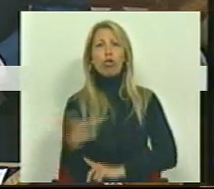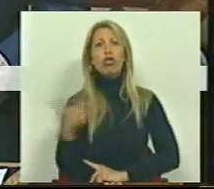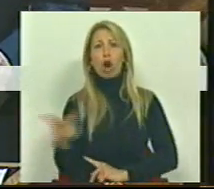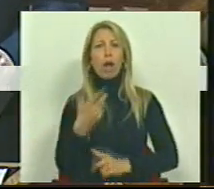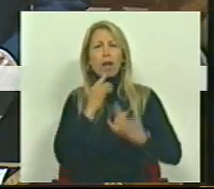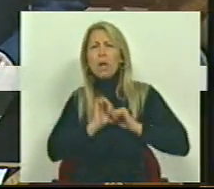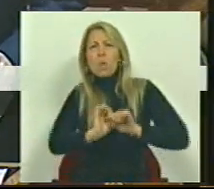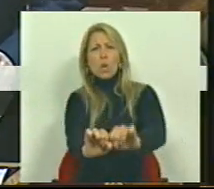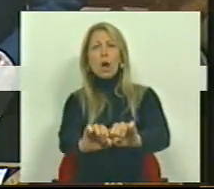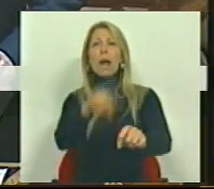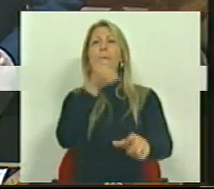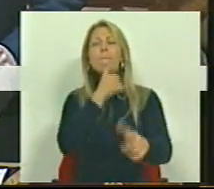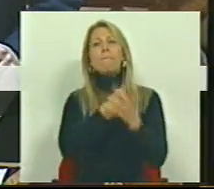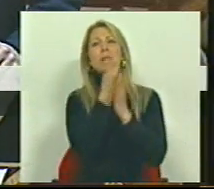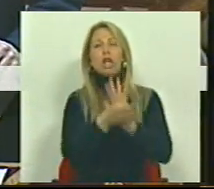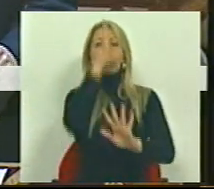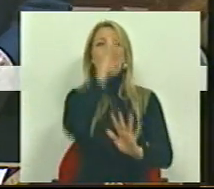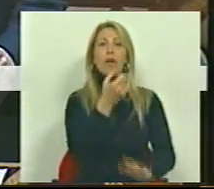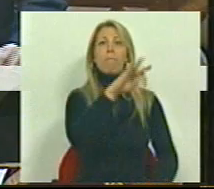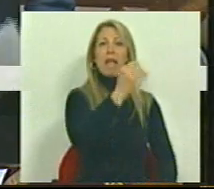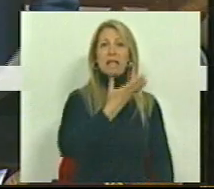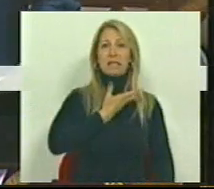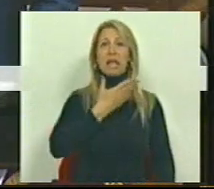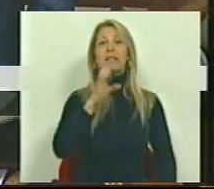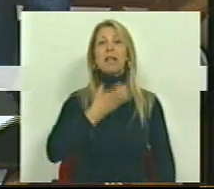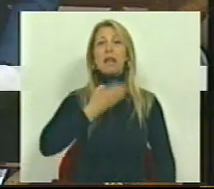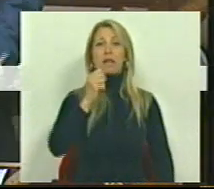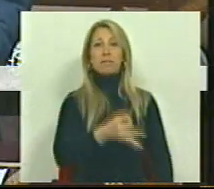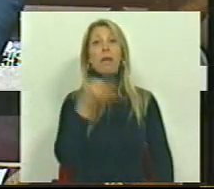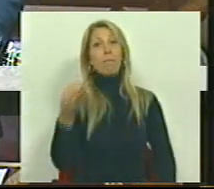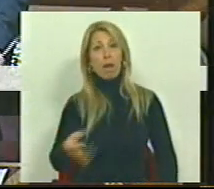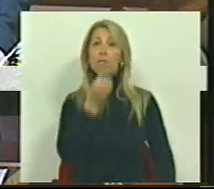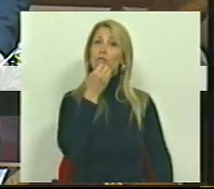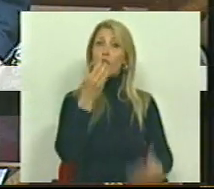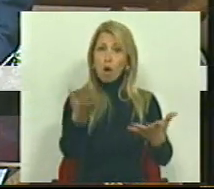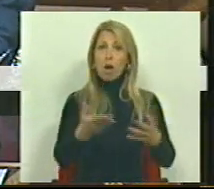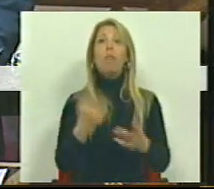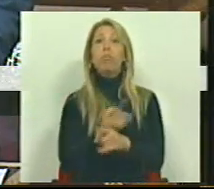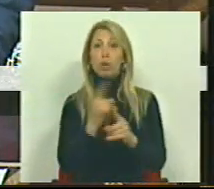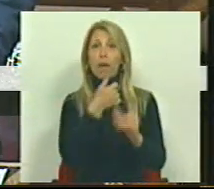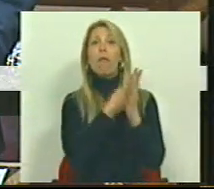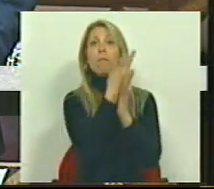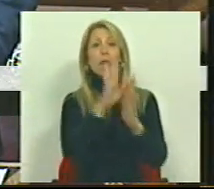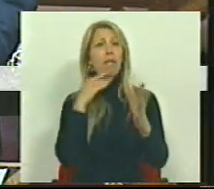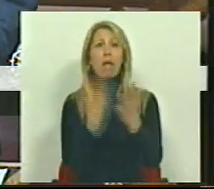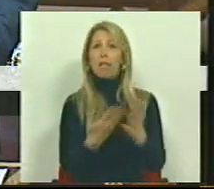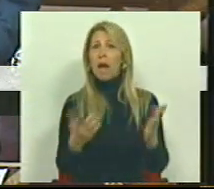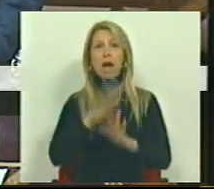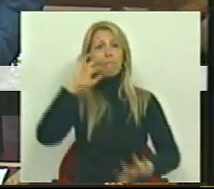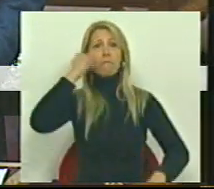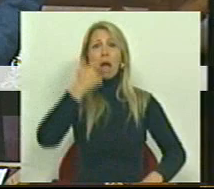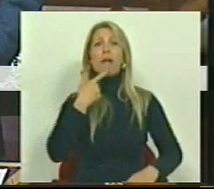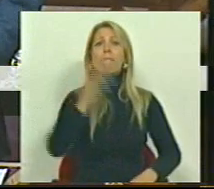as medidas do governo PSD e CDS-PP. E, muito bem, efetivamente estas medidas condenam milhares de idosos a uma situação